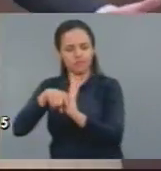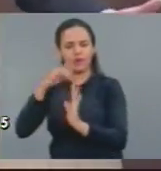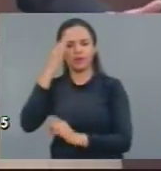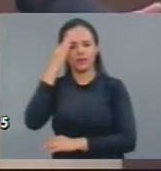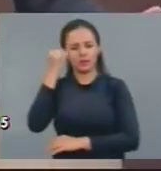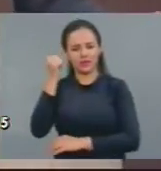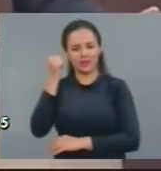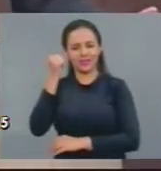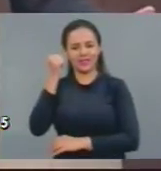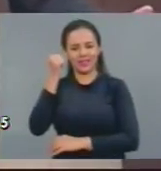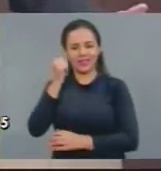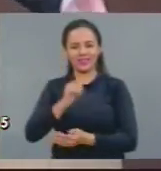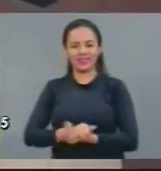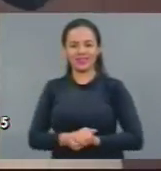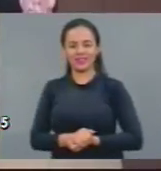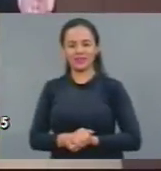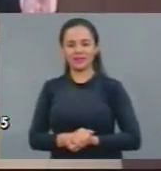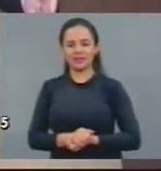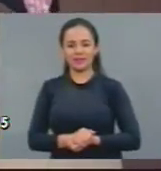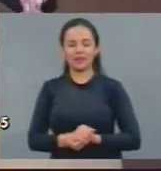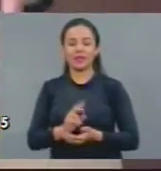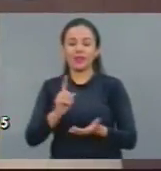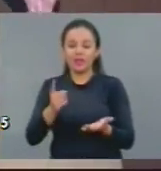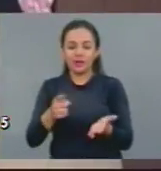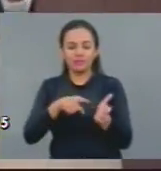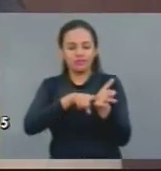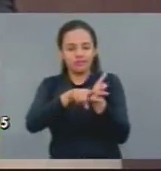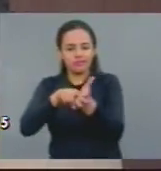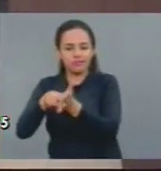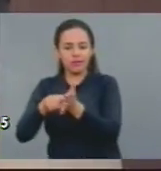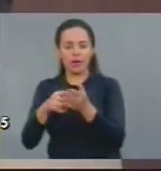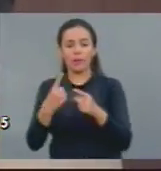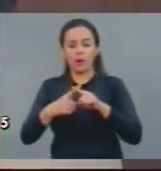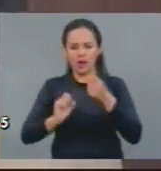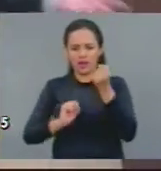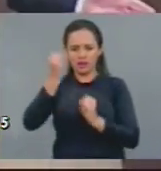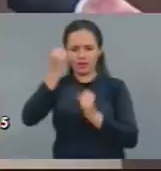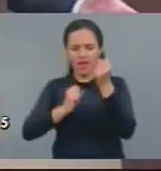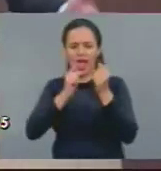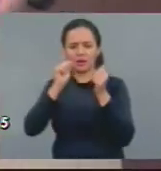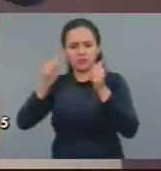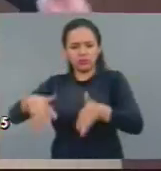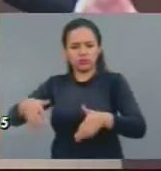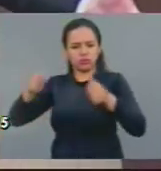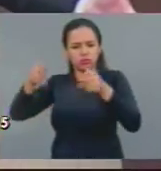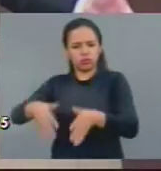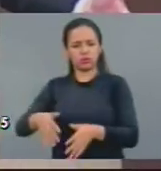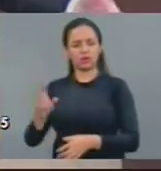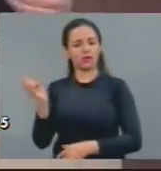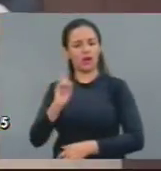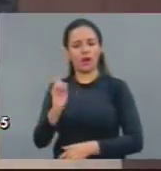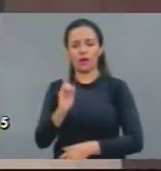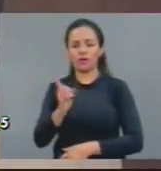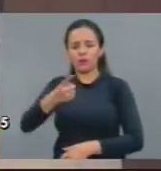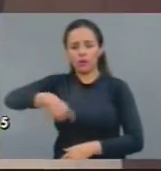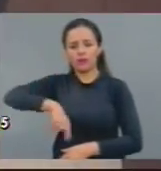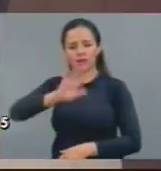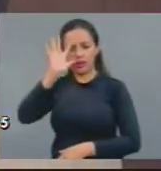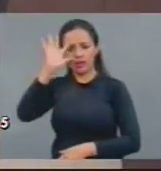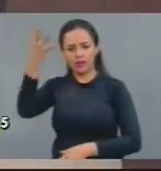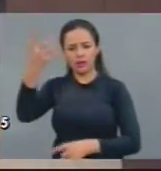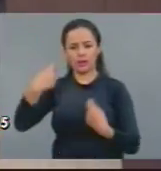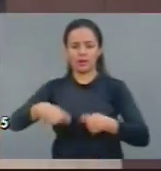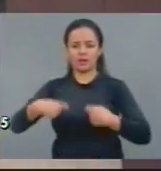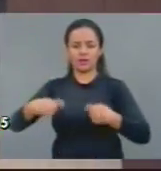manter tarifa baixa para a termoelétrica gastar mil litros de água por segundo? Não. Nós vamos ter que tomar uma decisão. Aqui foi